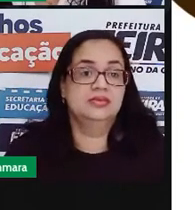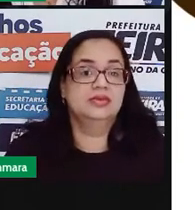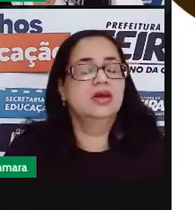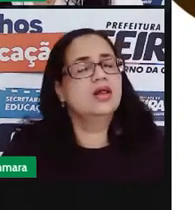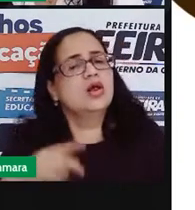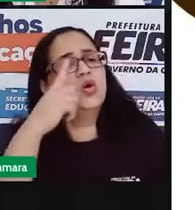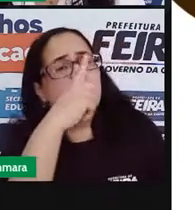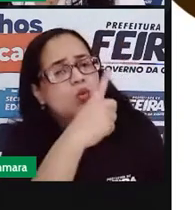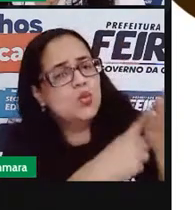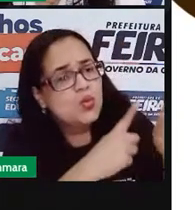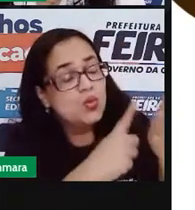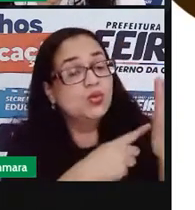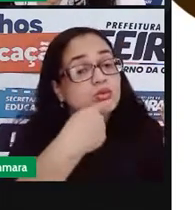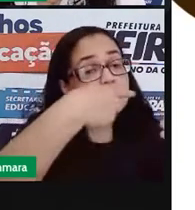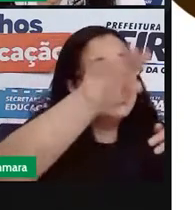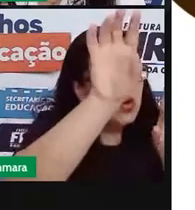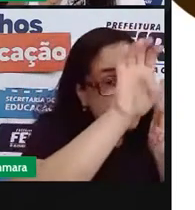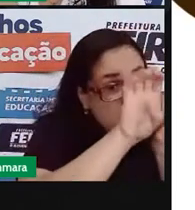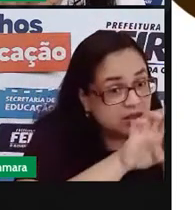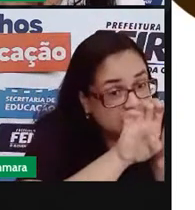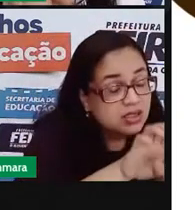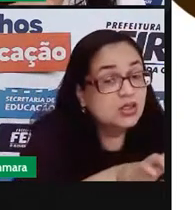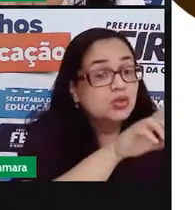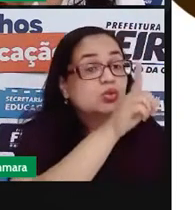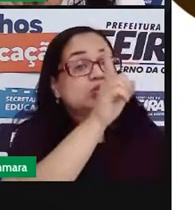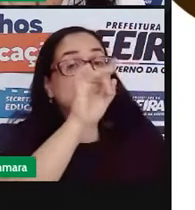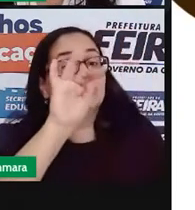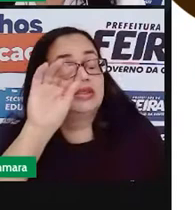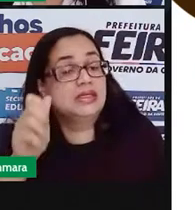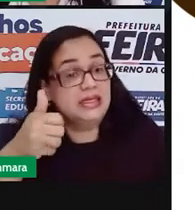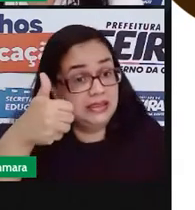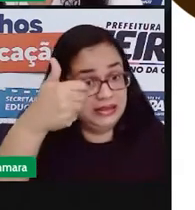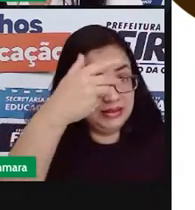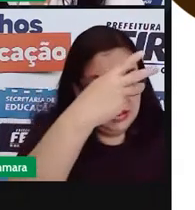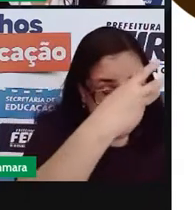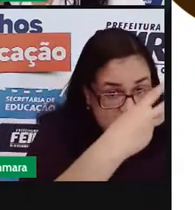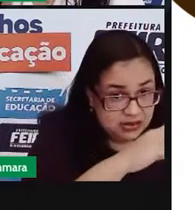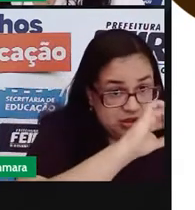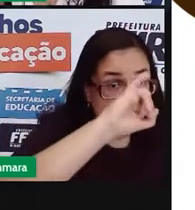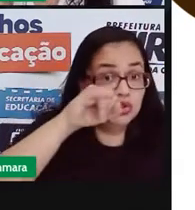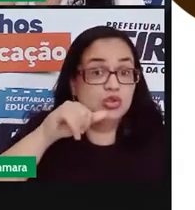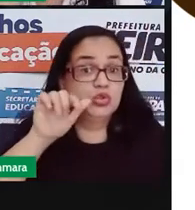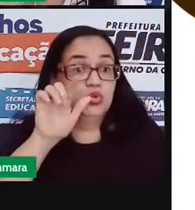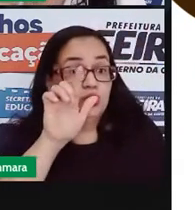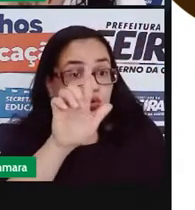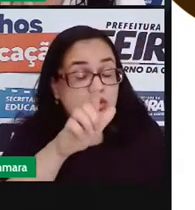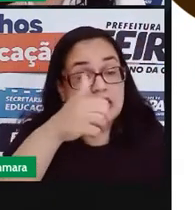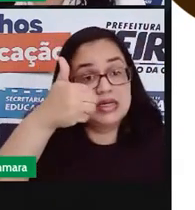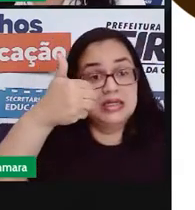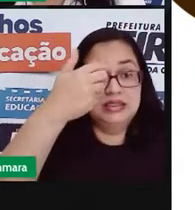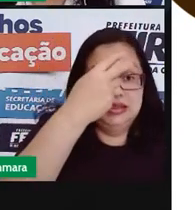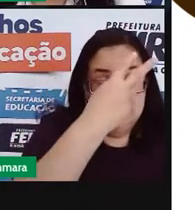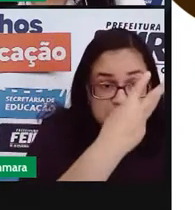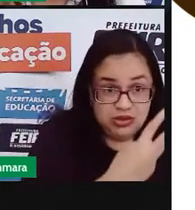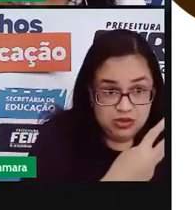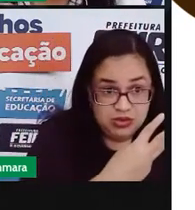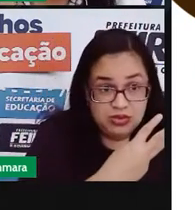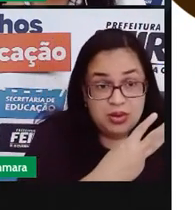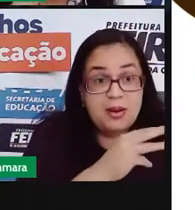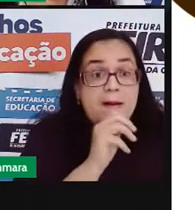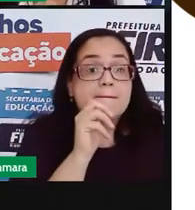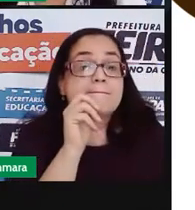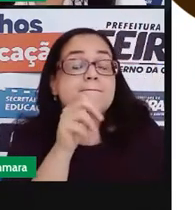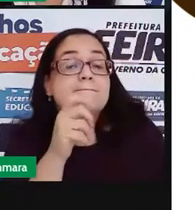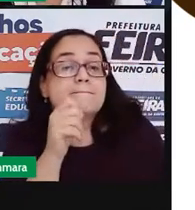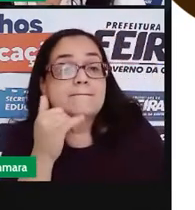Marca aí no seu calendário a nossa data, ó, 13, já se passaram 13 dias, estamos quase